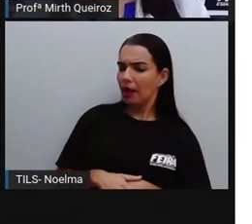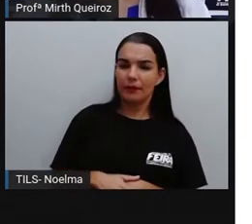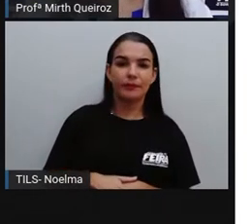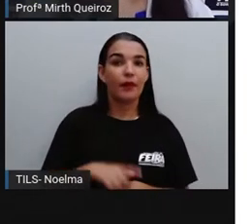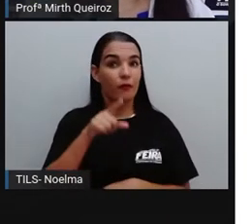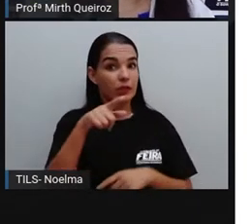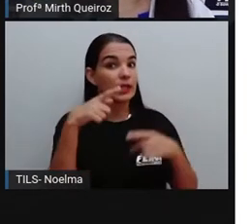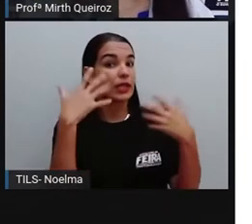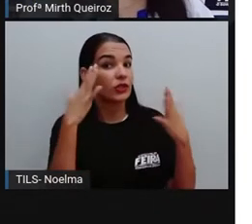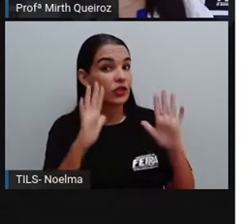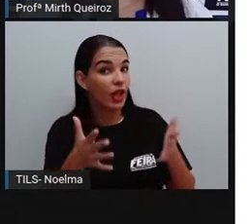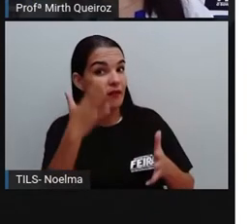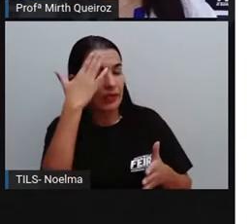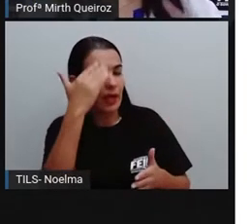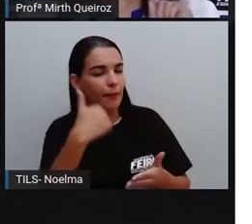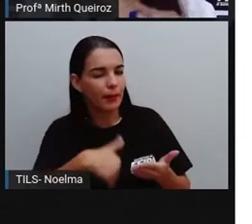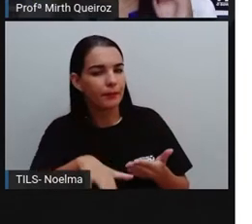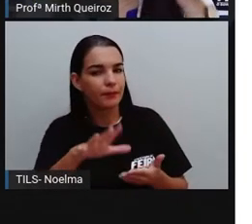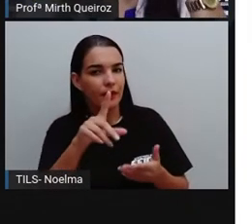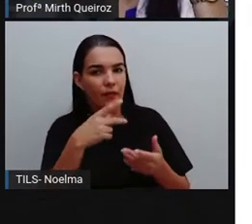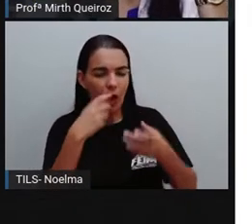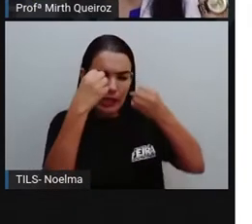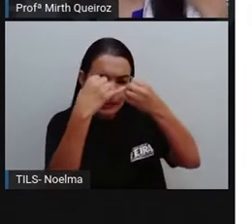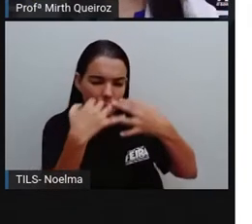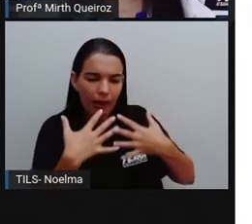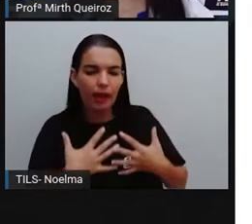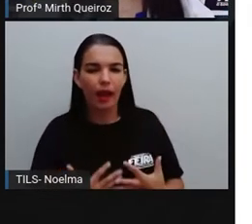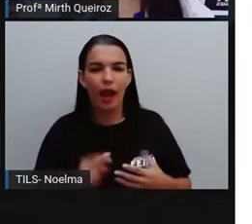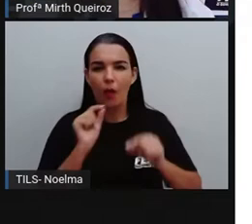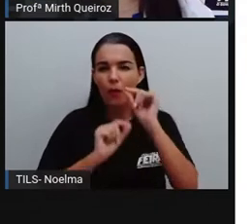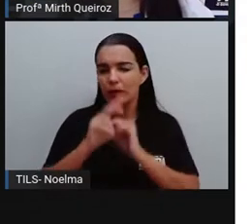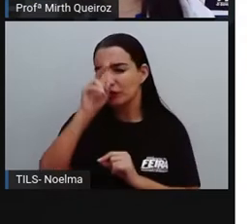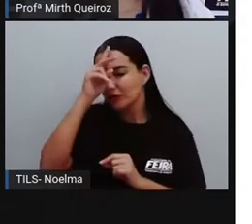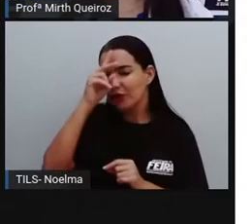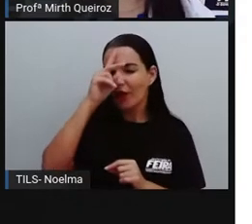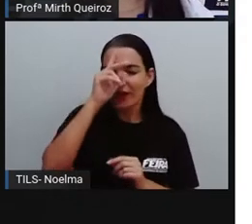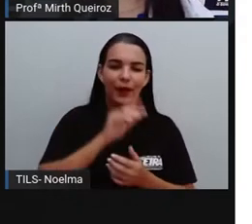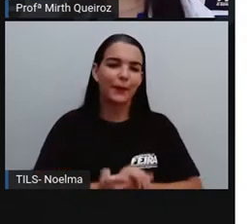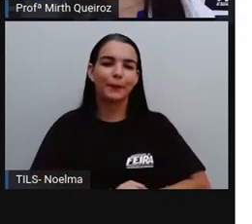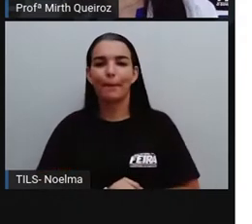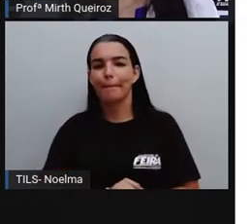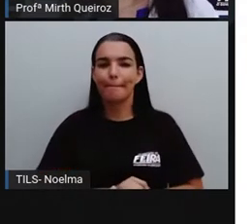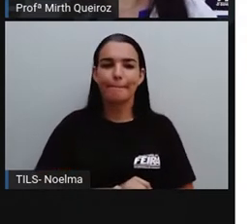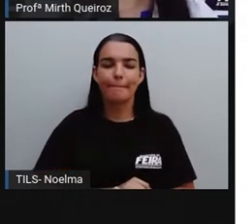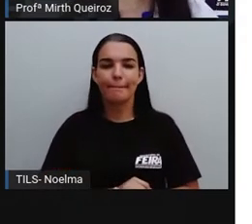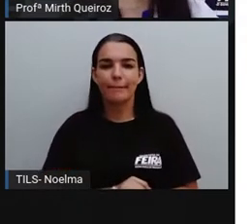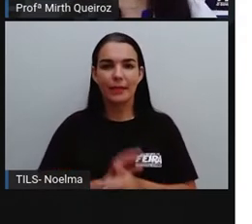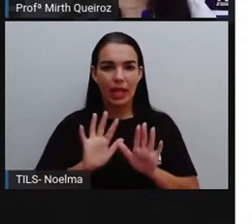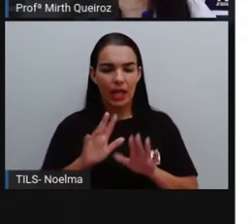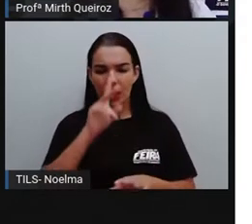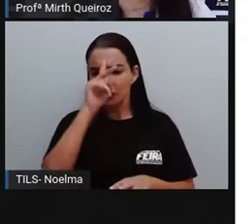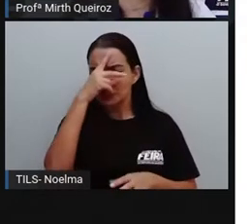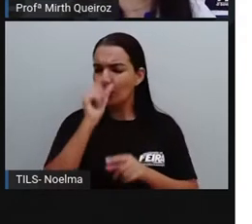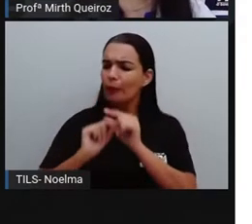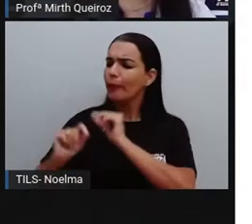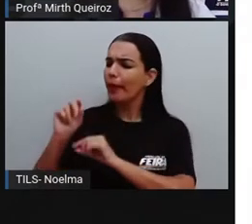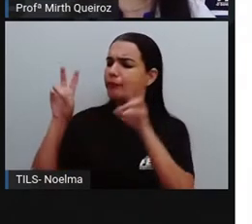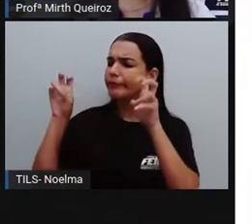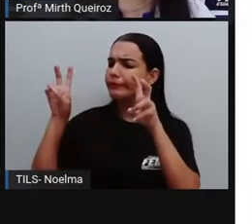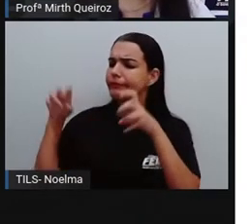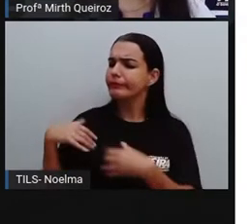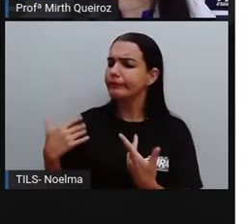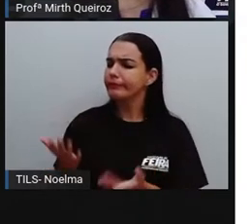Você já vai saber. Vou contar uma historinha. História sobre o quê, Mel?